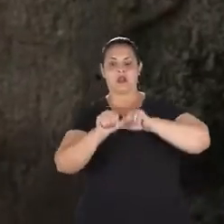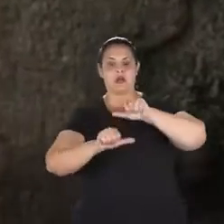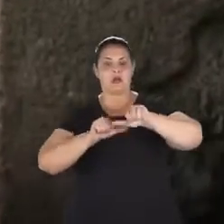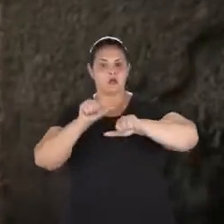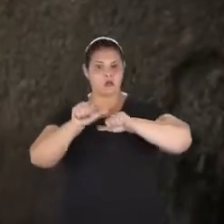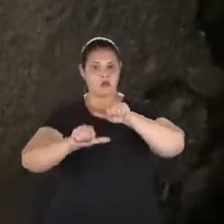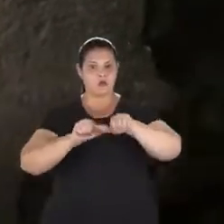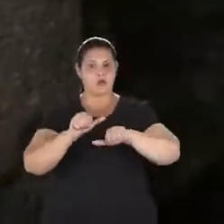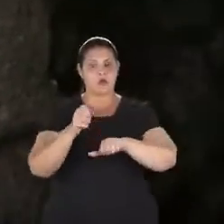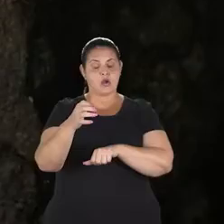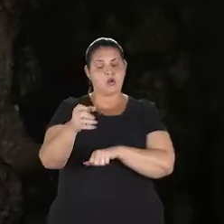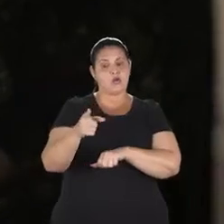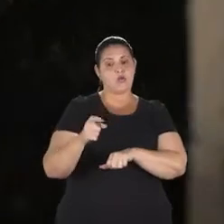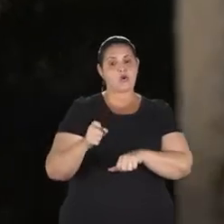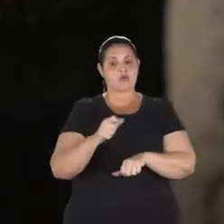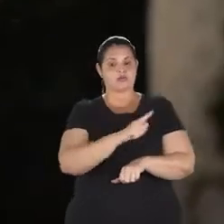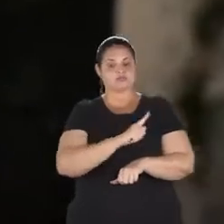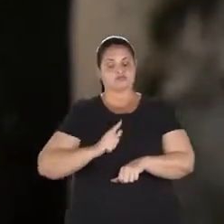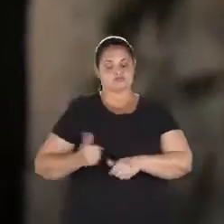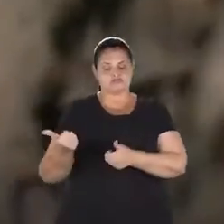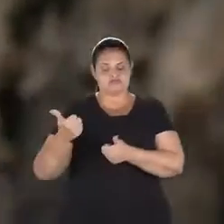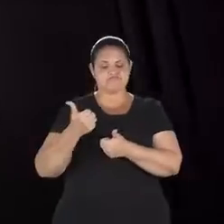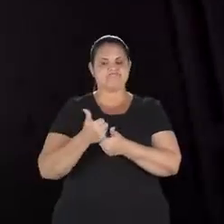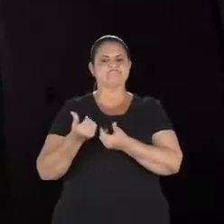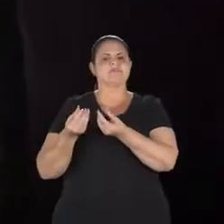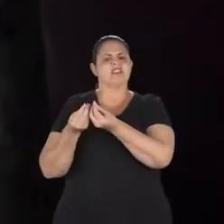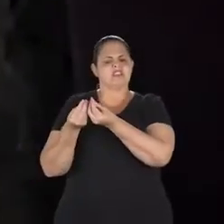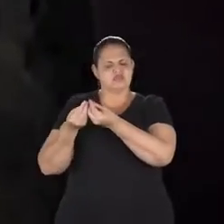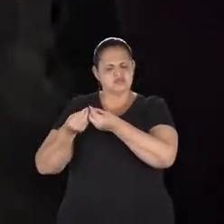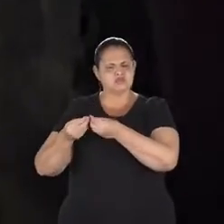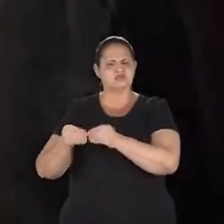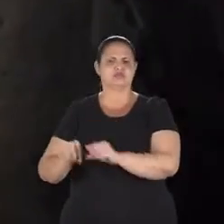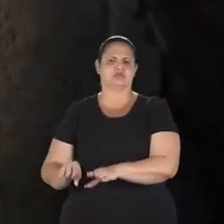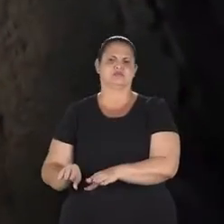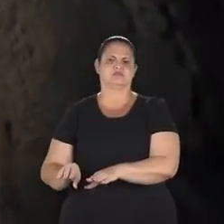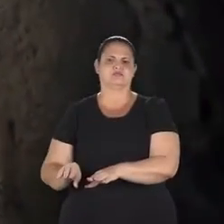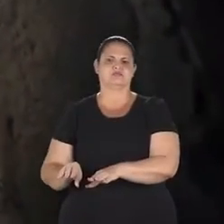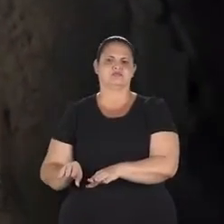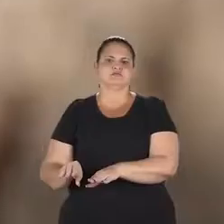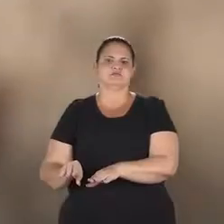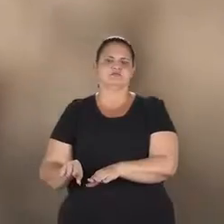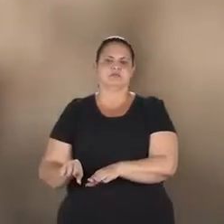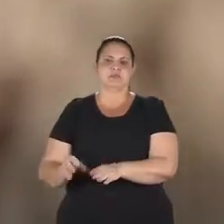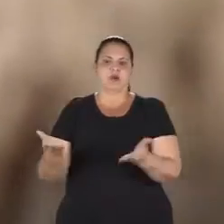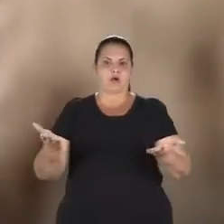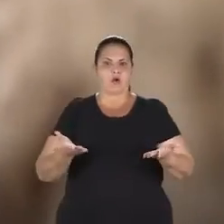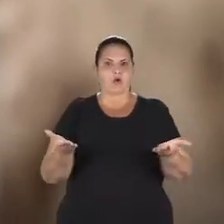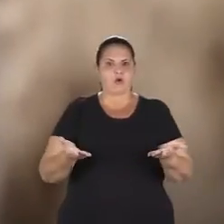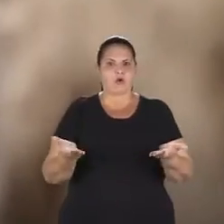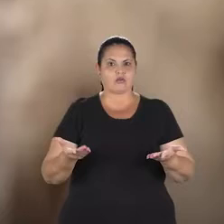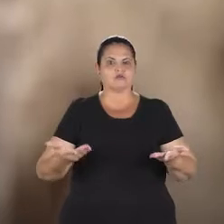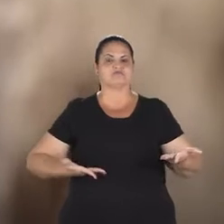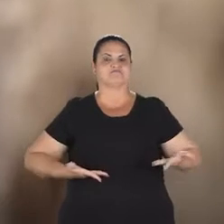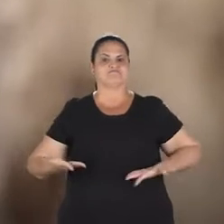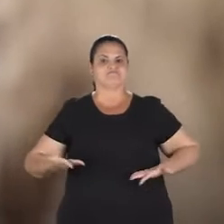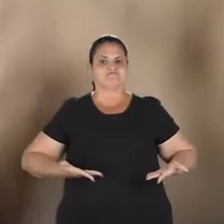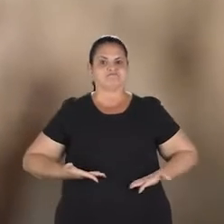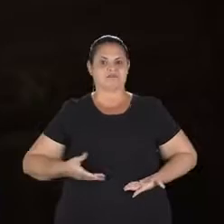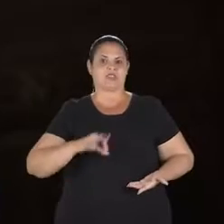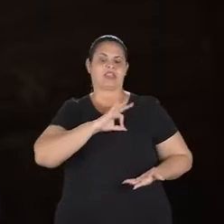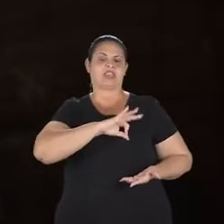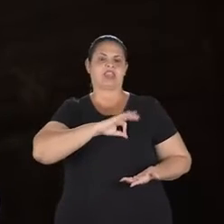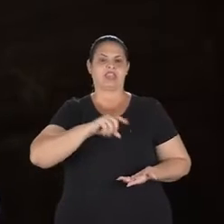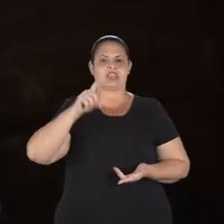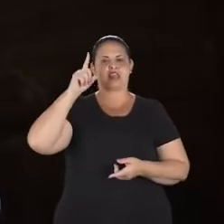Reconstruímos o que o ex-governador e seu vice destruíram. Hoje, servidores